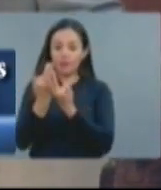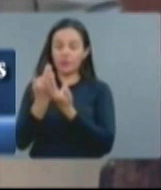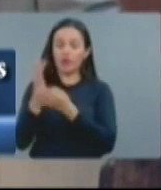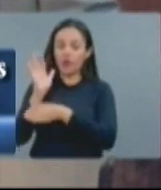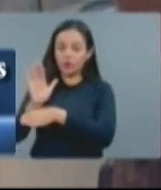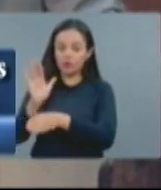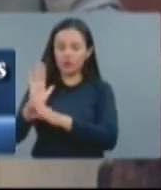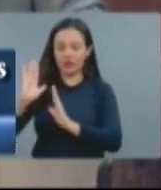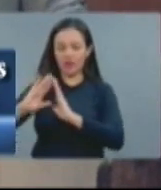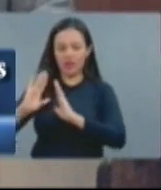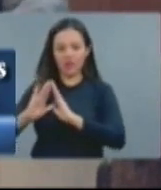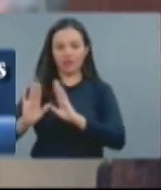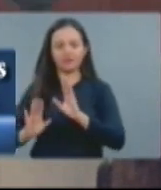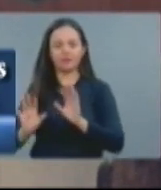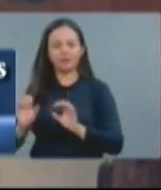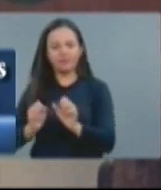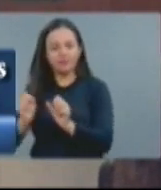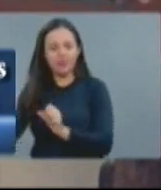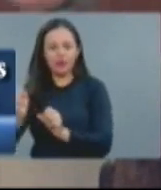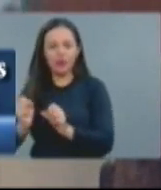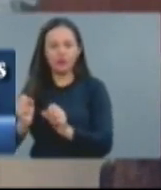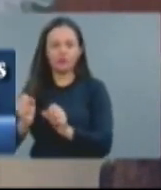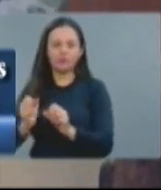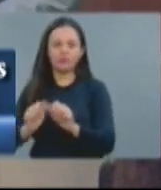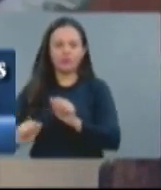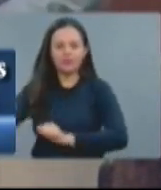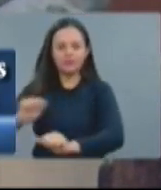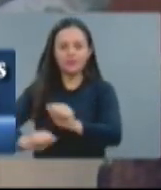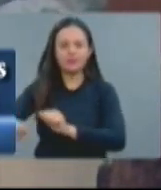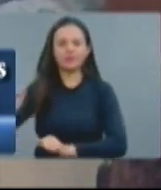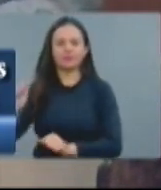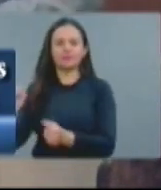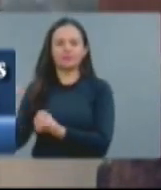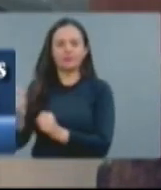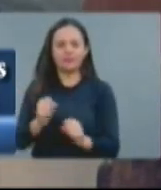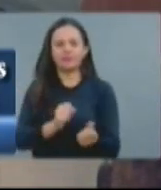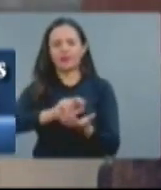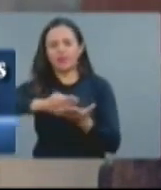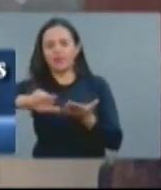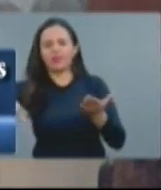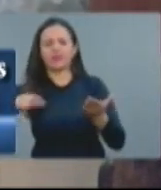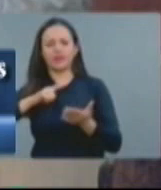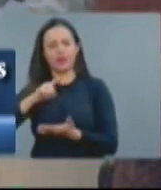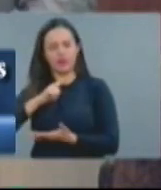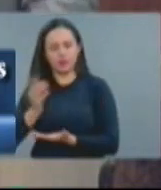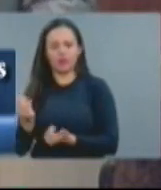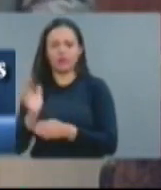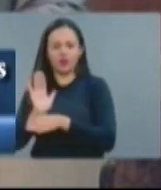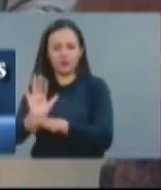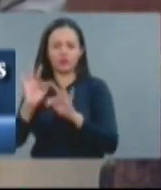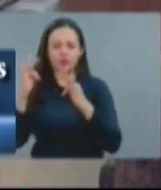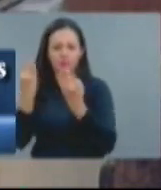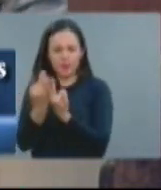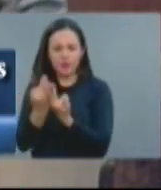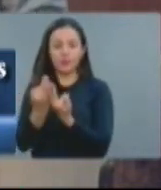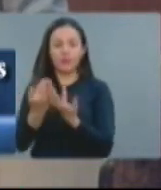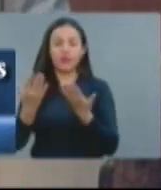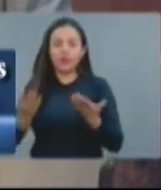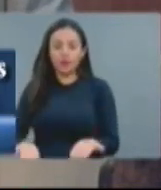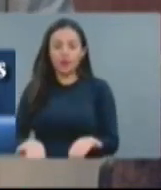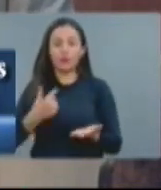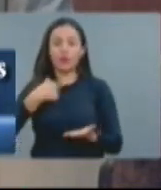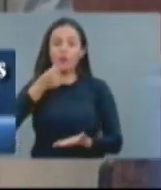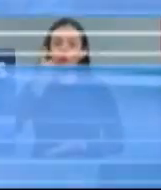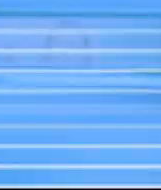domésticos, que muitas vezes ajudam o pai no pequeno negócio. Então, ontem, eu me senti representado pela Câmara